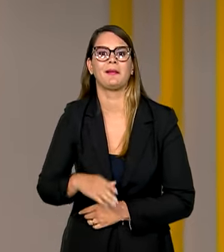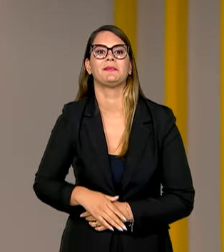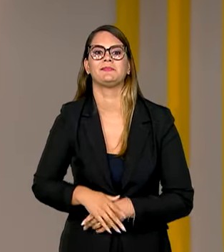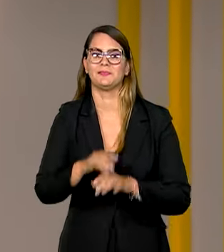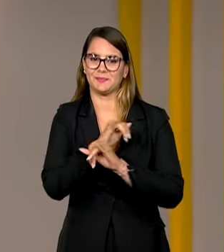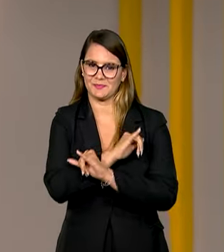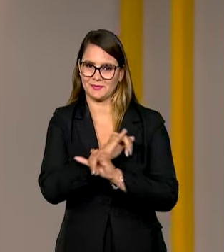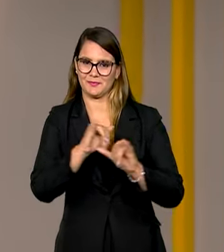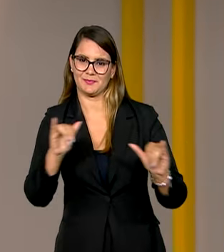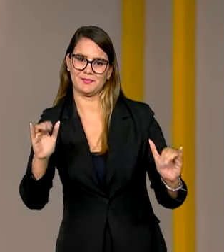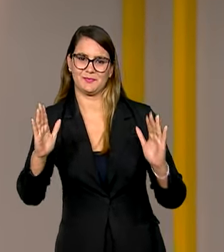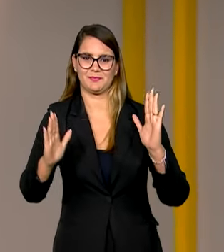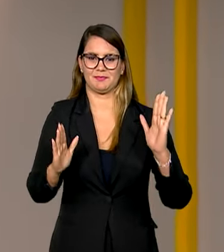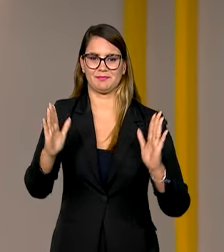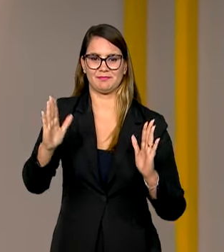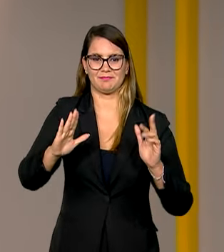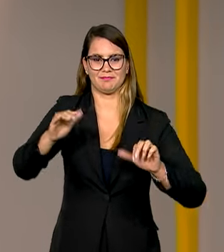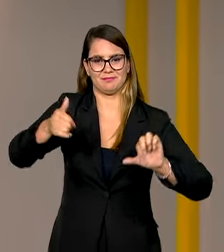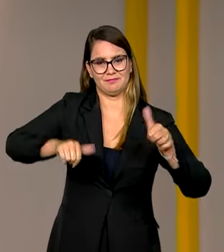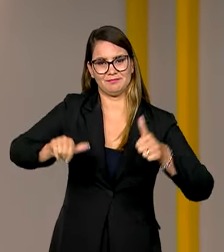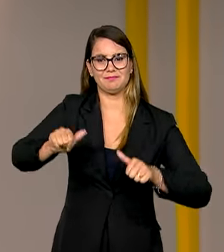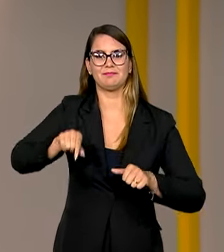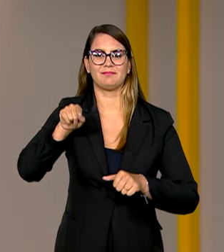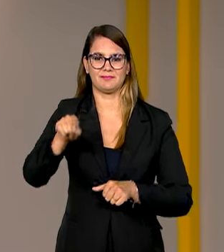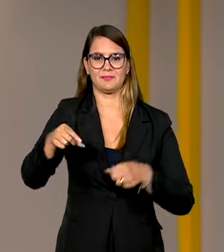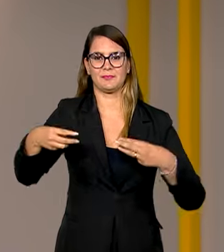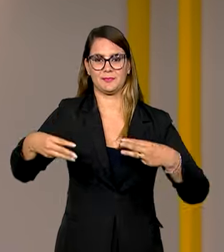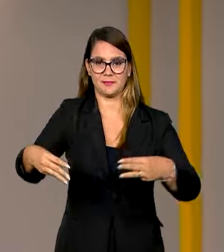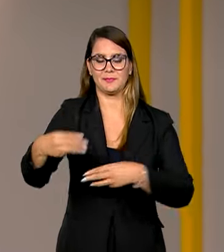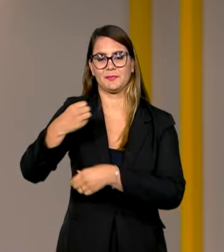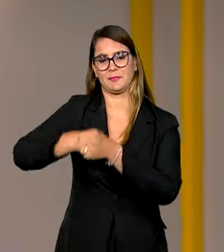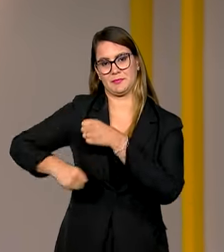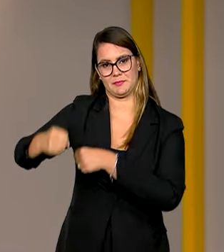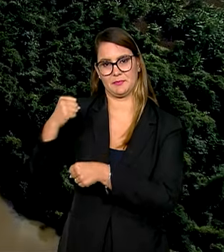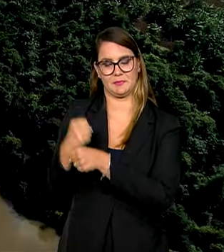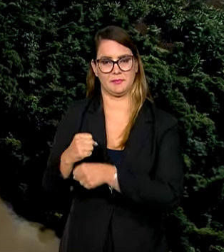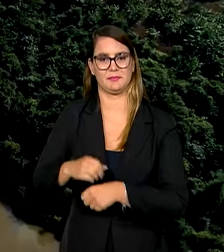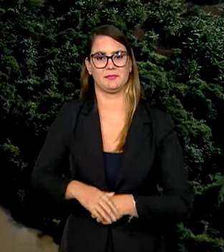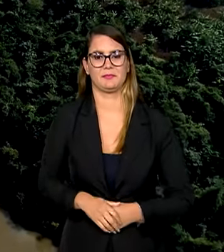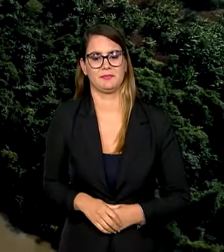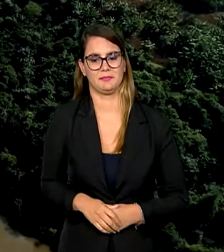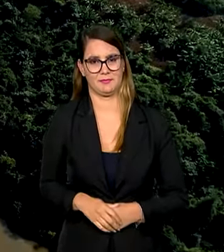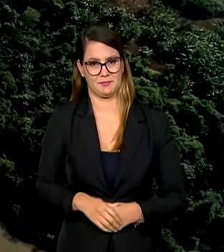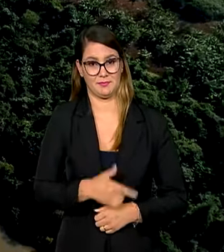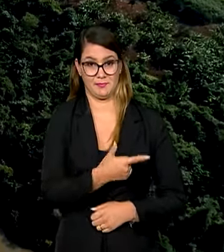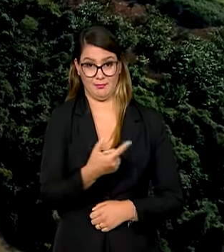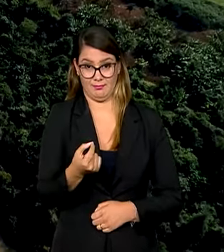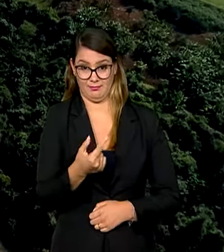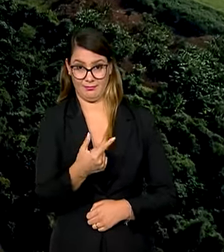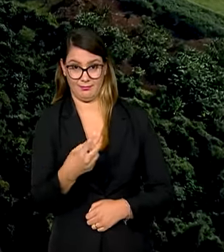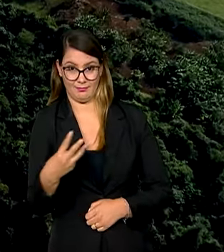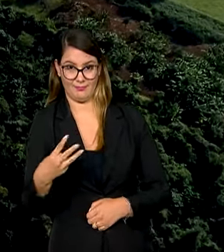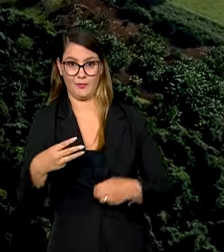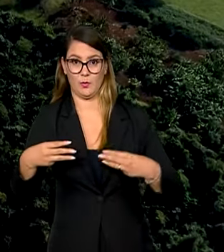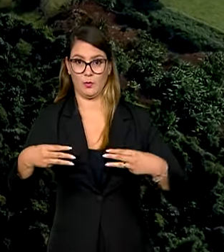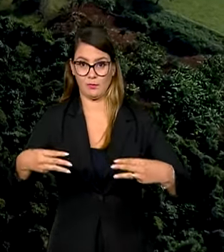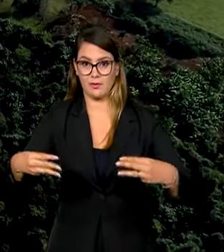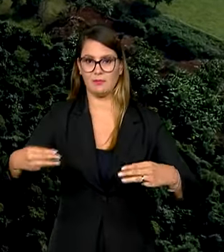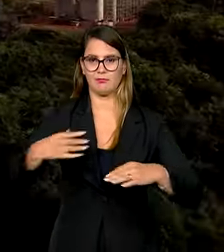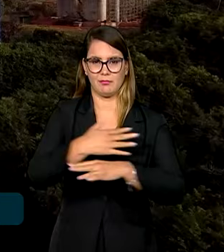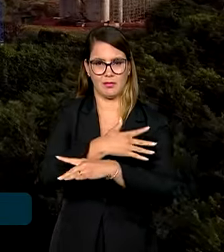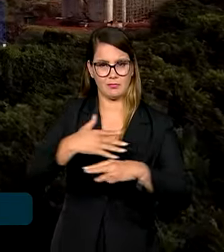anúncio foi feito durante o balanço das ações da pasta no ano passado. Em 2023, o Ministério dos